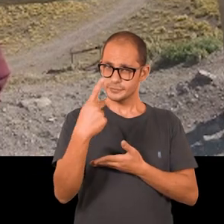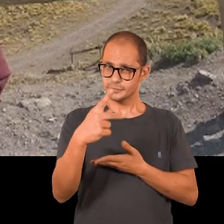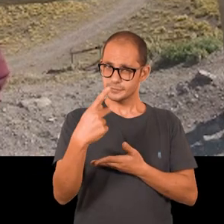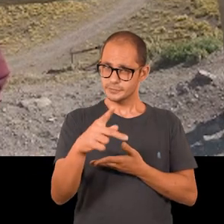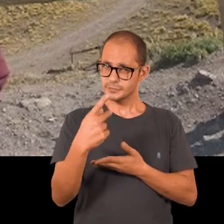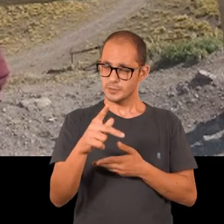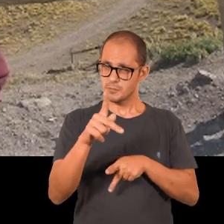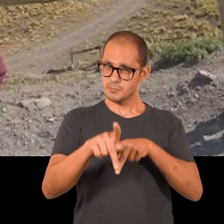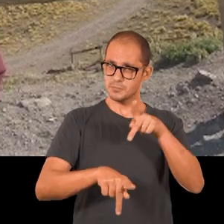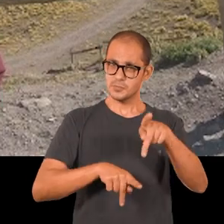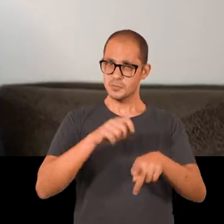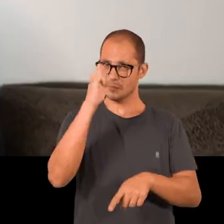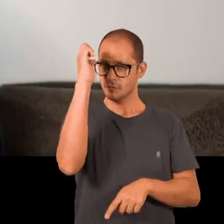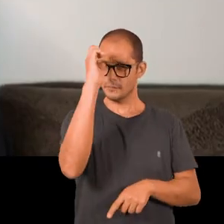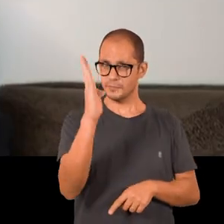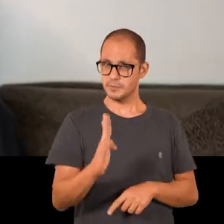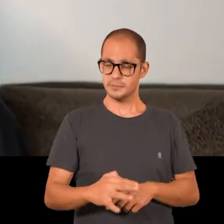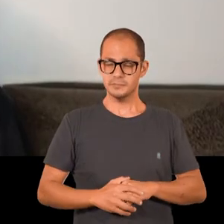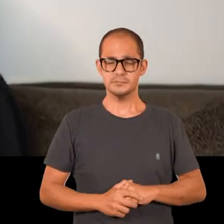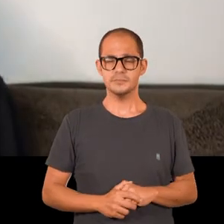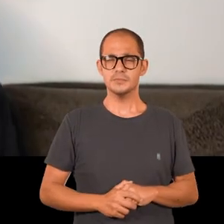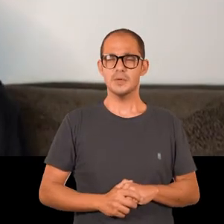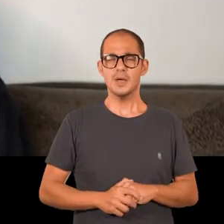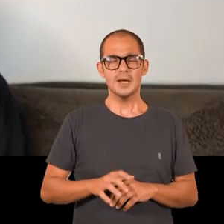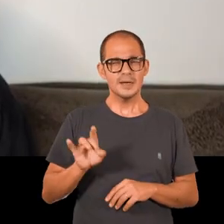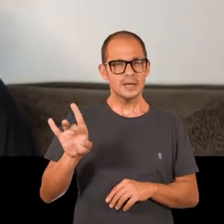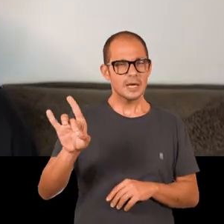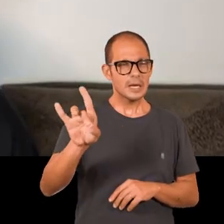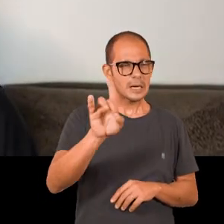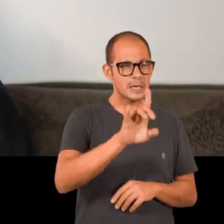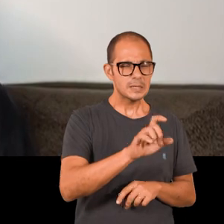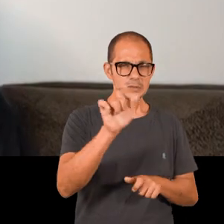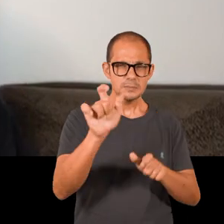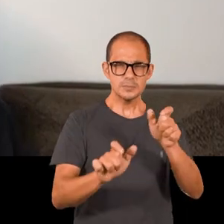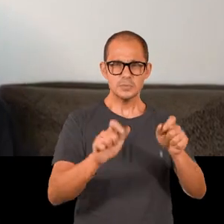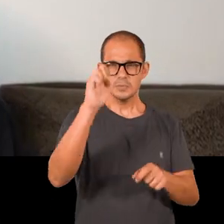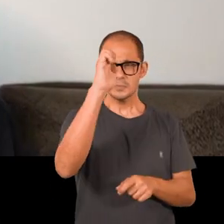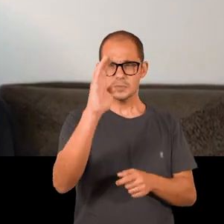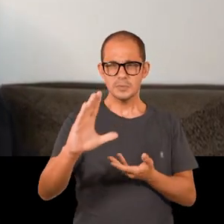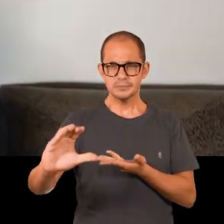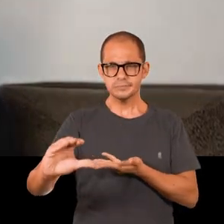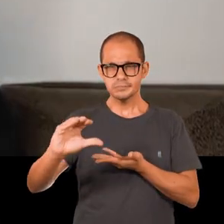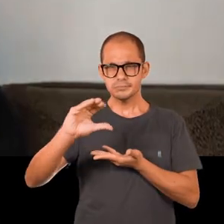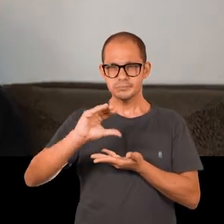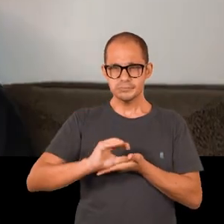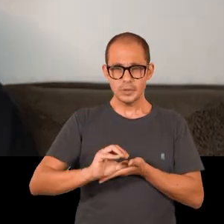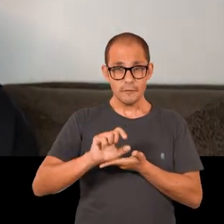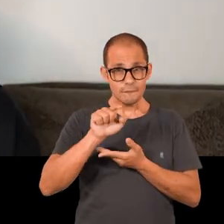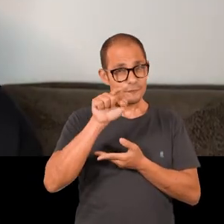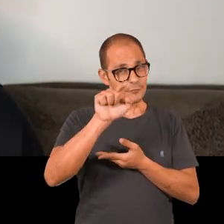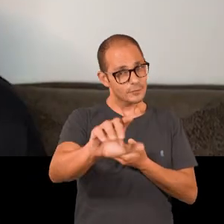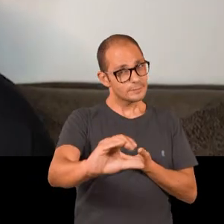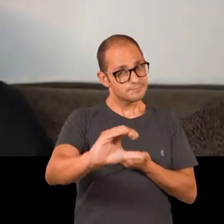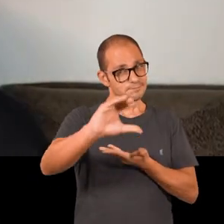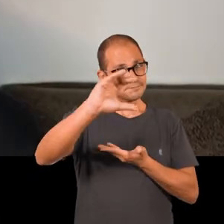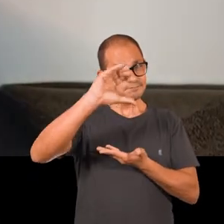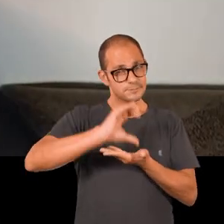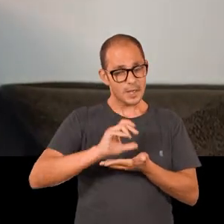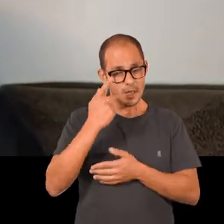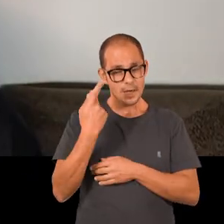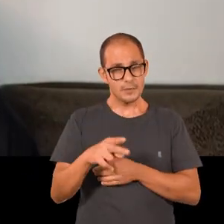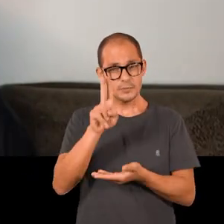O dinheiro do povo brasileiro. O investimento que cada brasileiro faz, aquele que você faz, nas